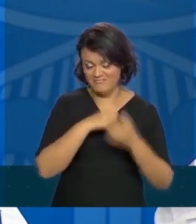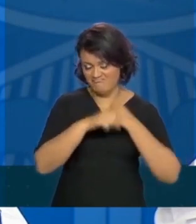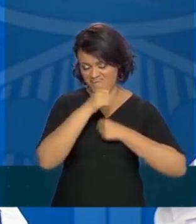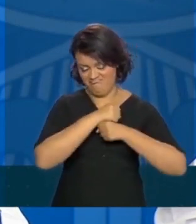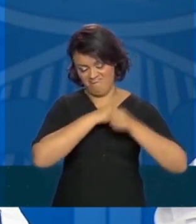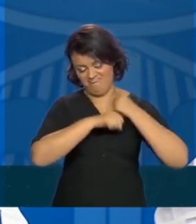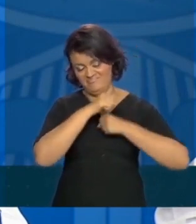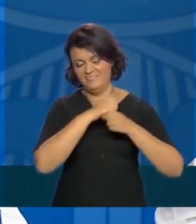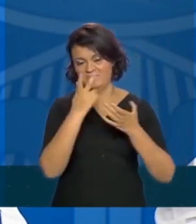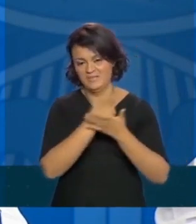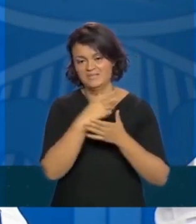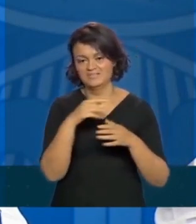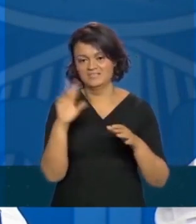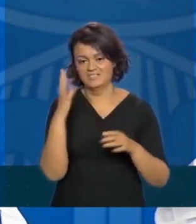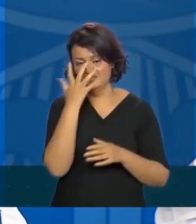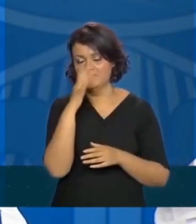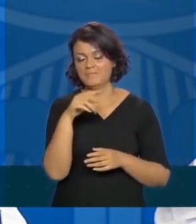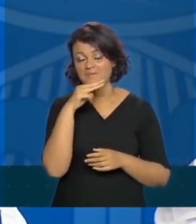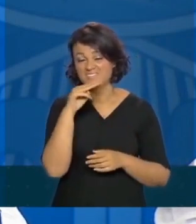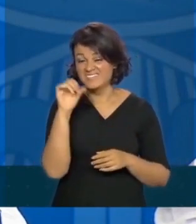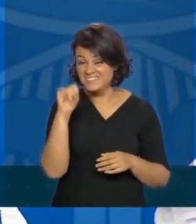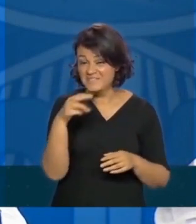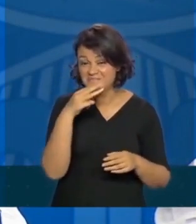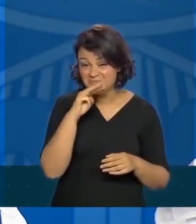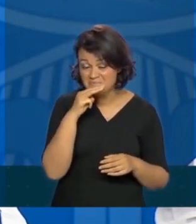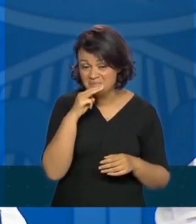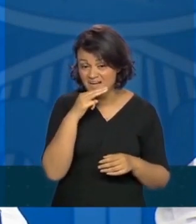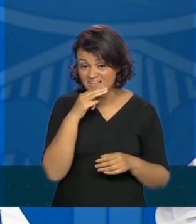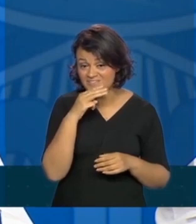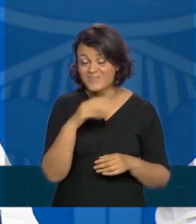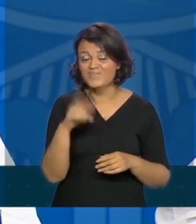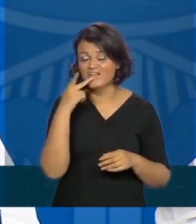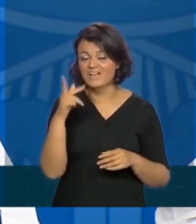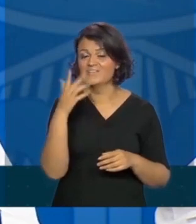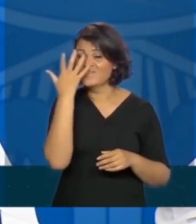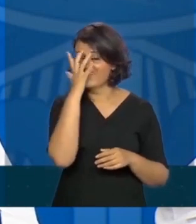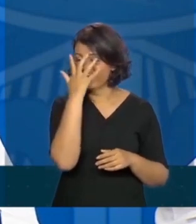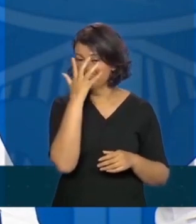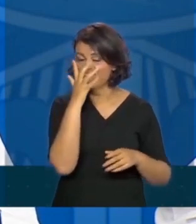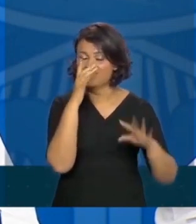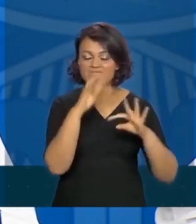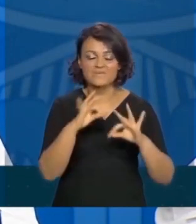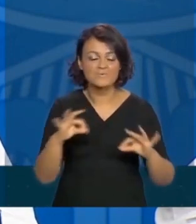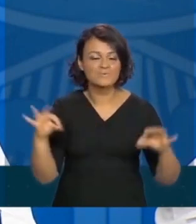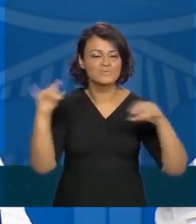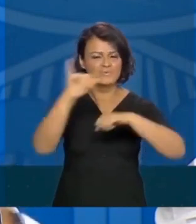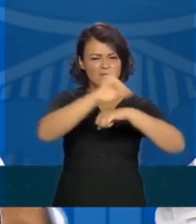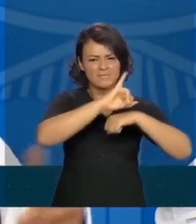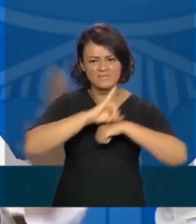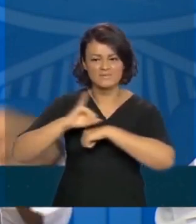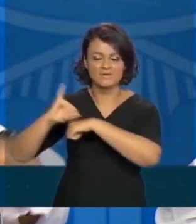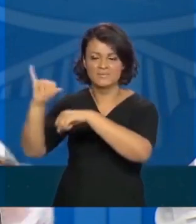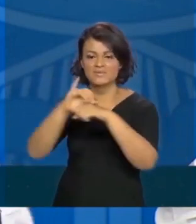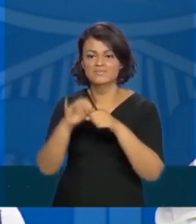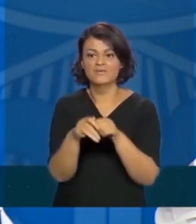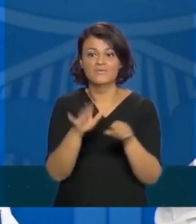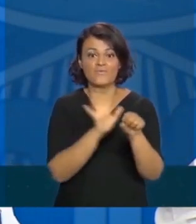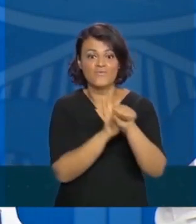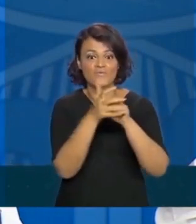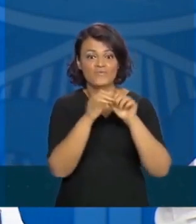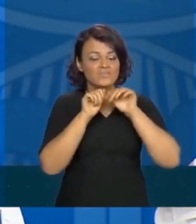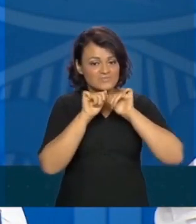calendários e nós tivéssemos em março feito um carnaval em todas as capitais brasileiras com esse vírus já